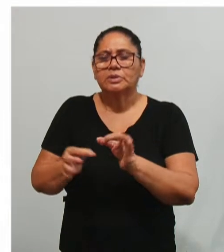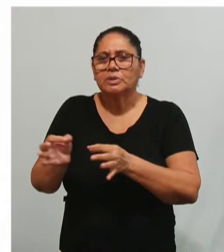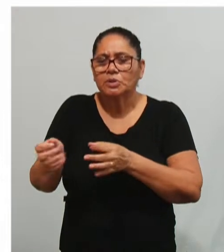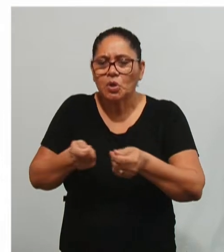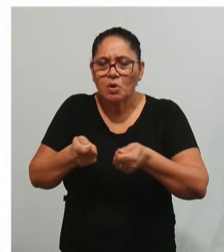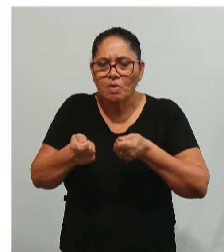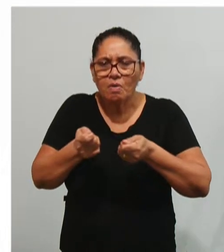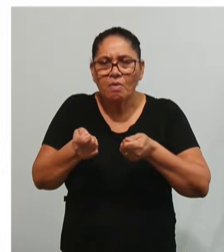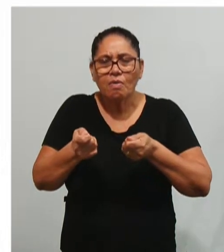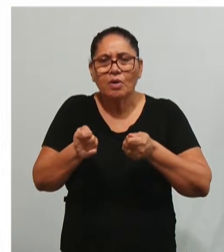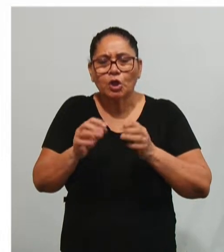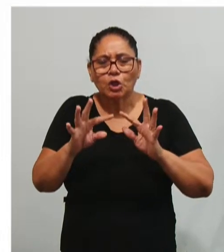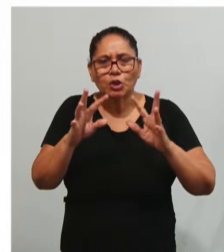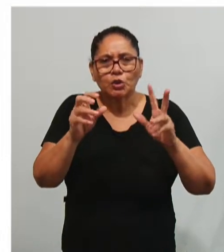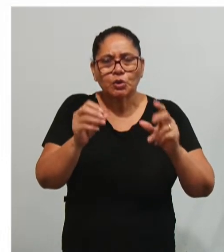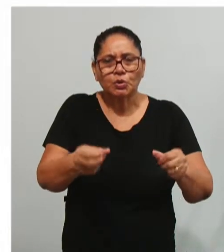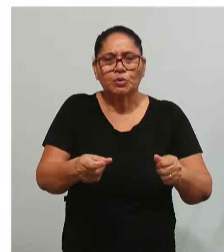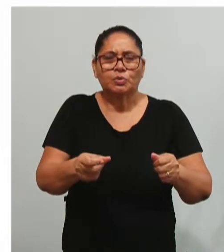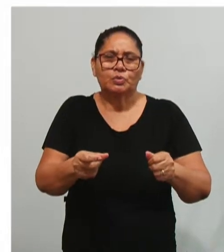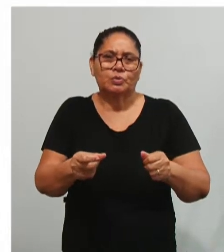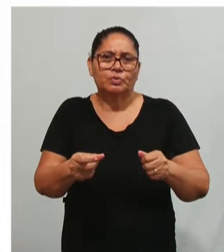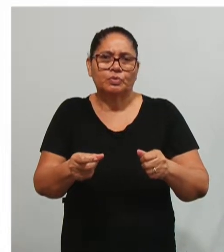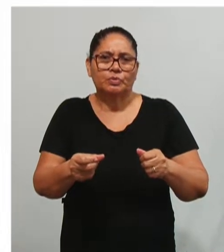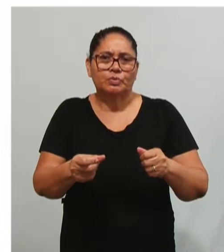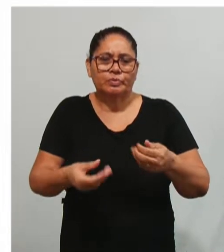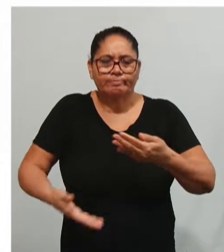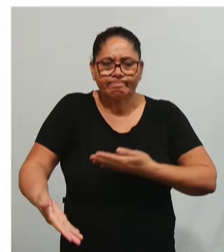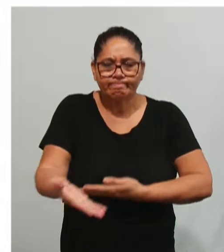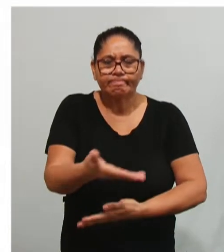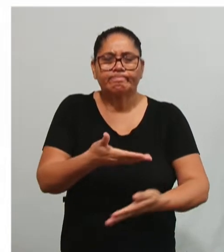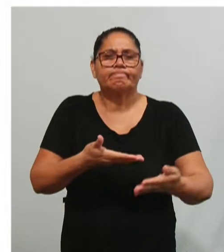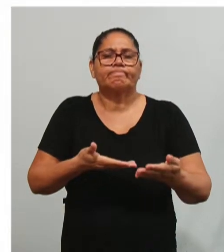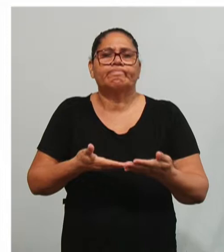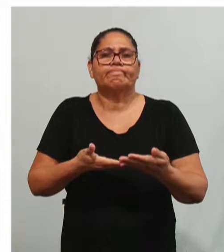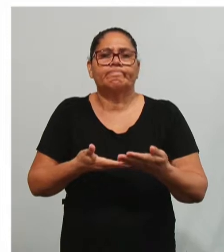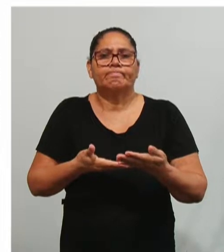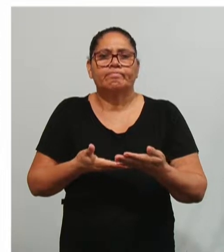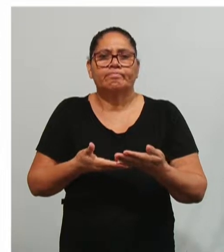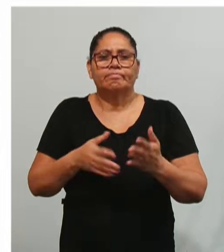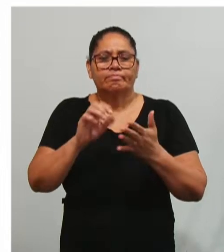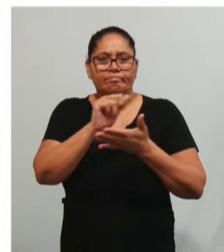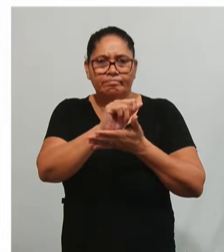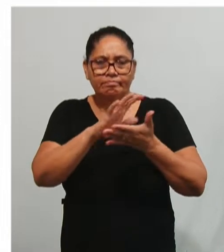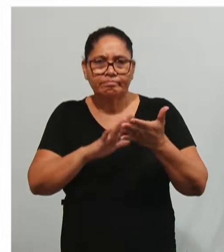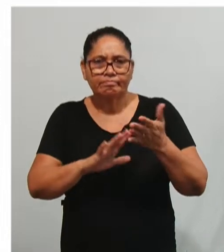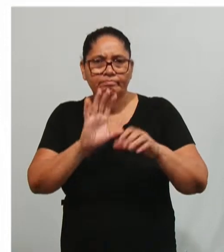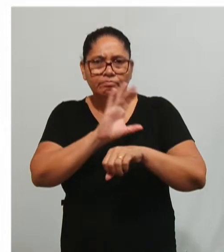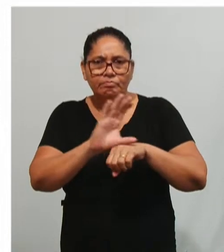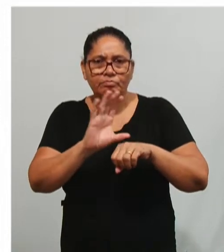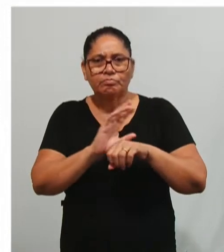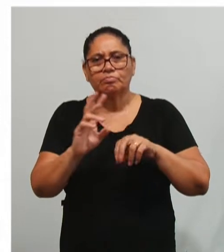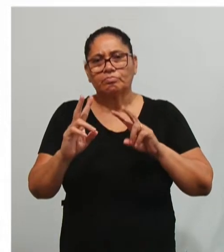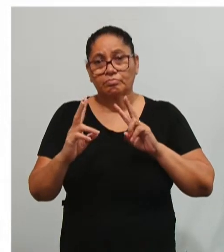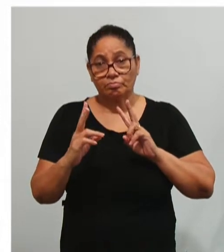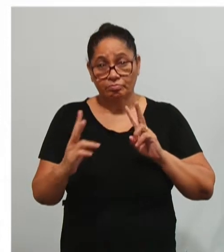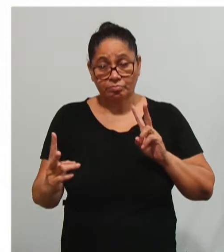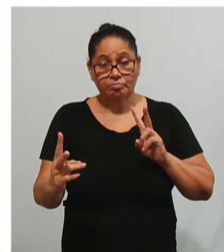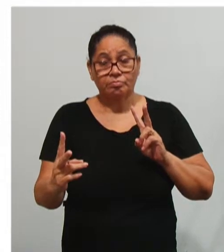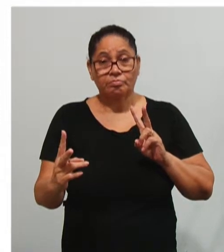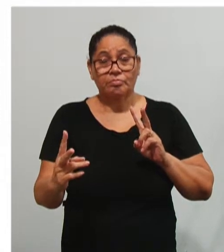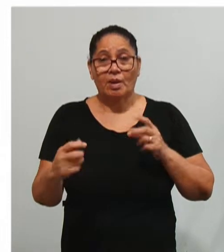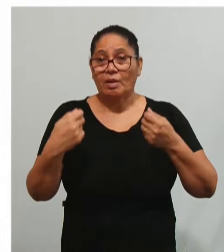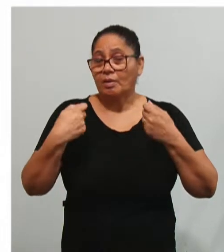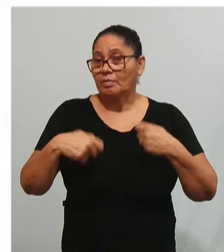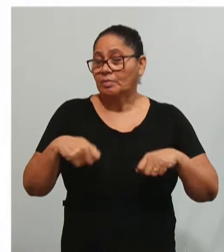controlar todos os fatores envolvidos no fluxo das atividades do curso da EAD. então faz-se